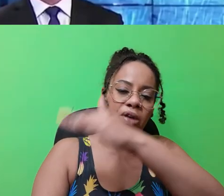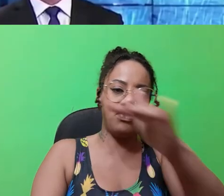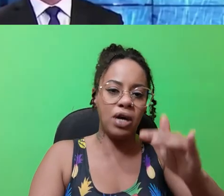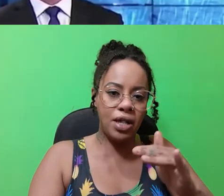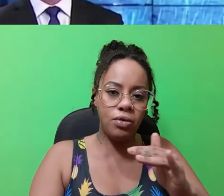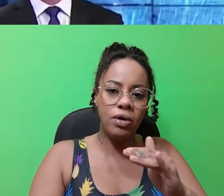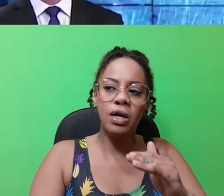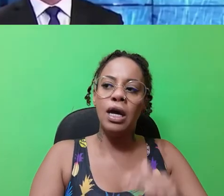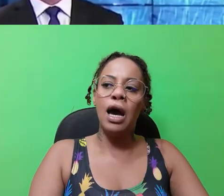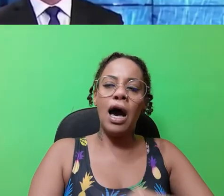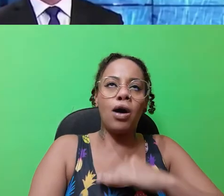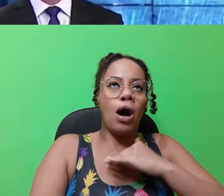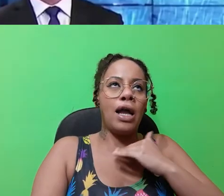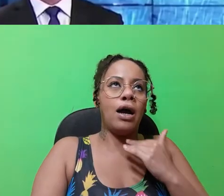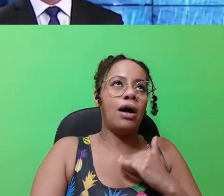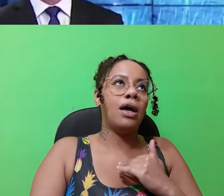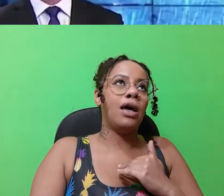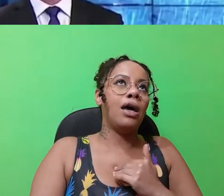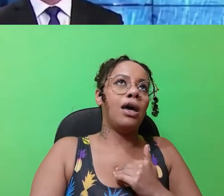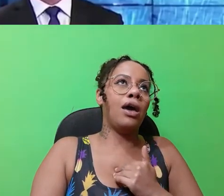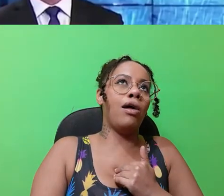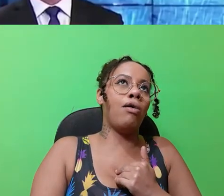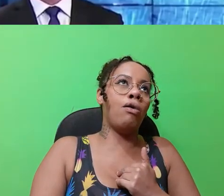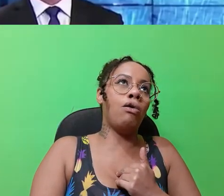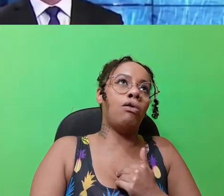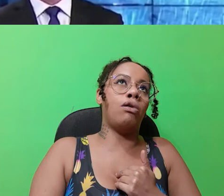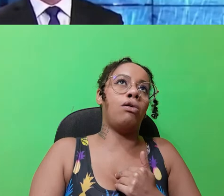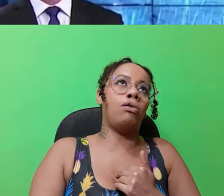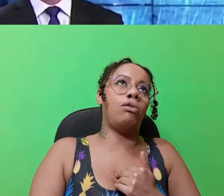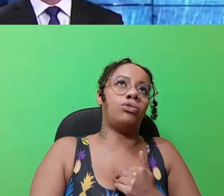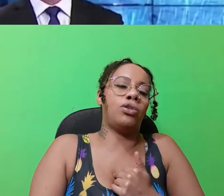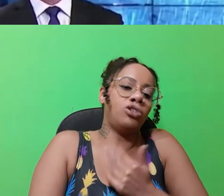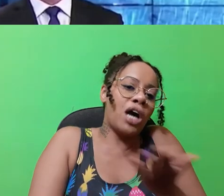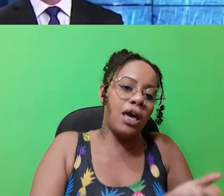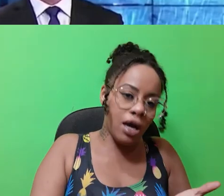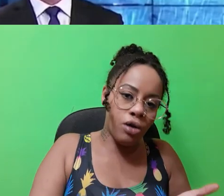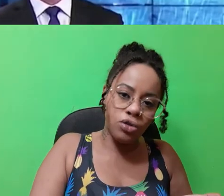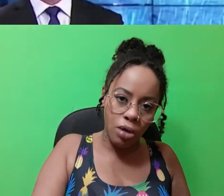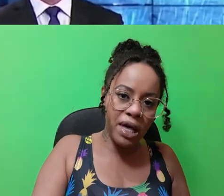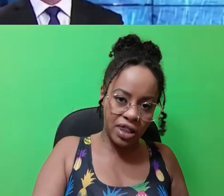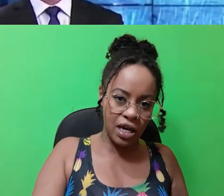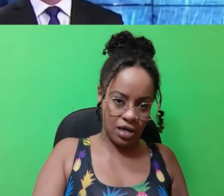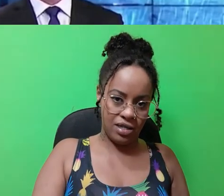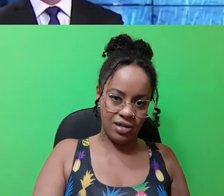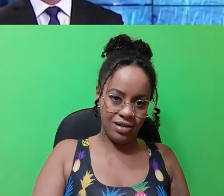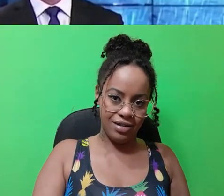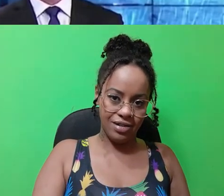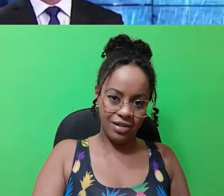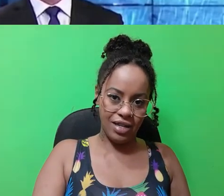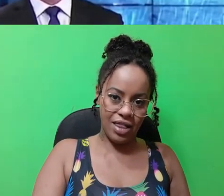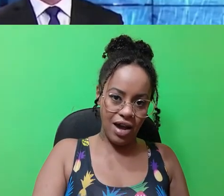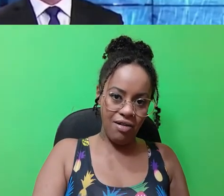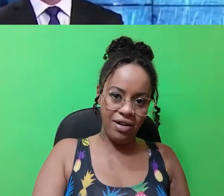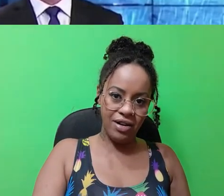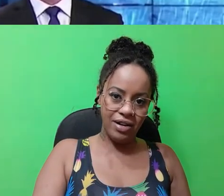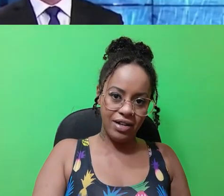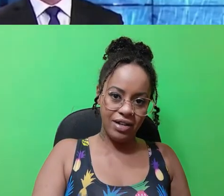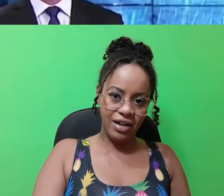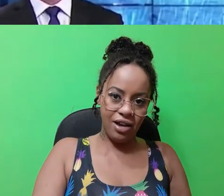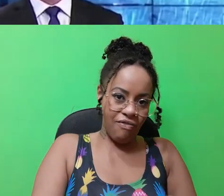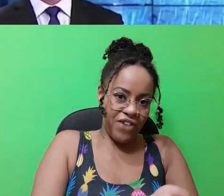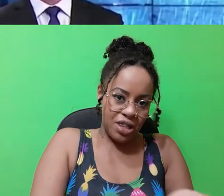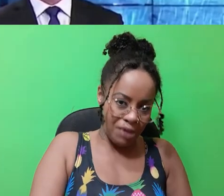Eu sobrevoando. Agora, eu sou Jair, eu não sou Messias. Entendeu?